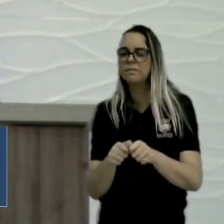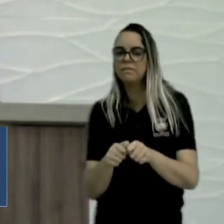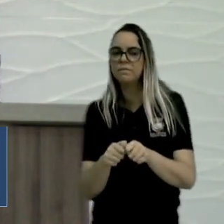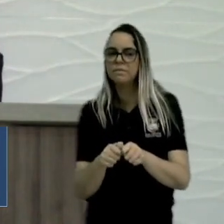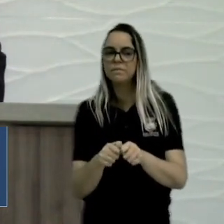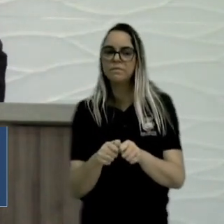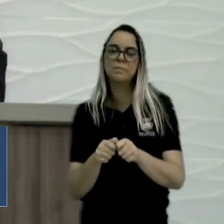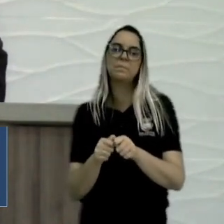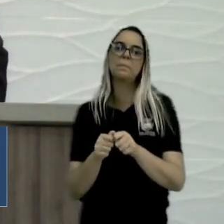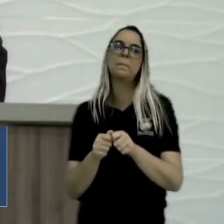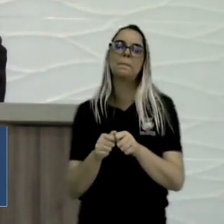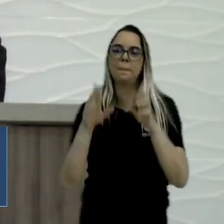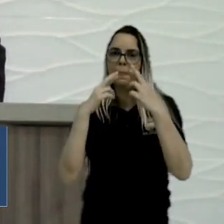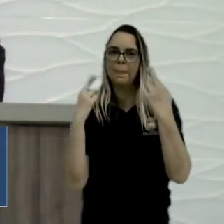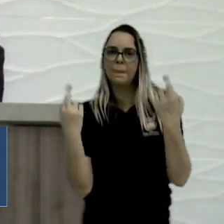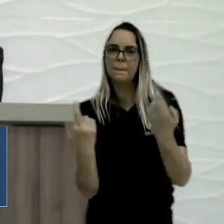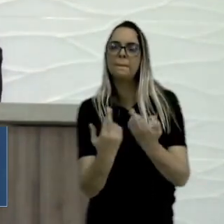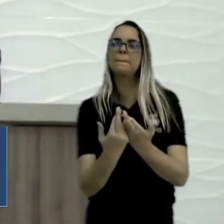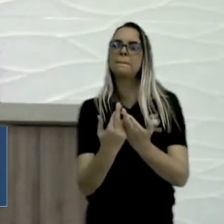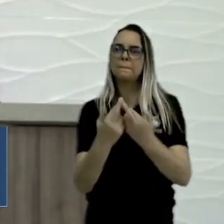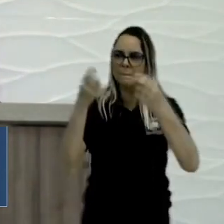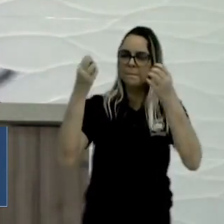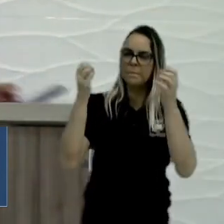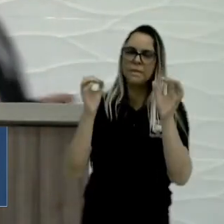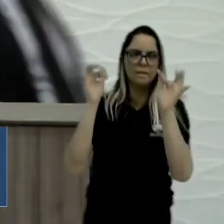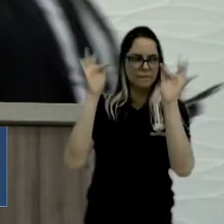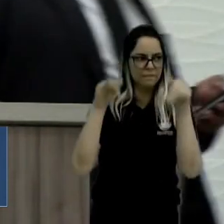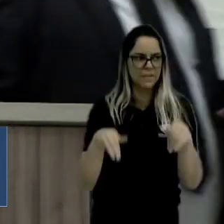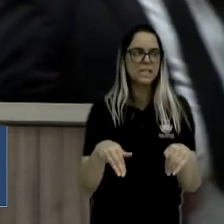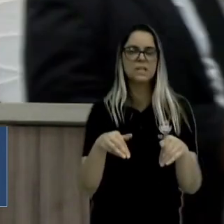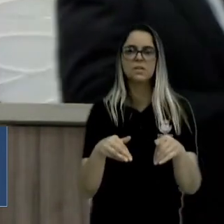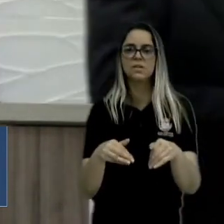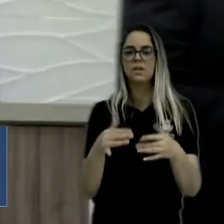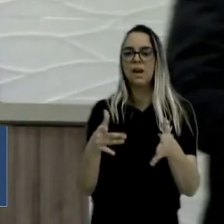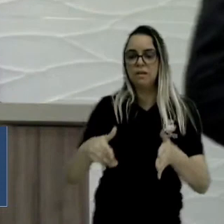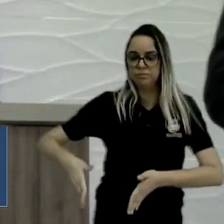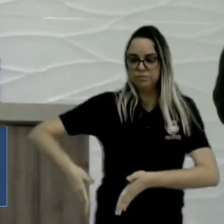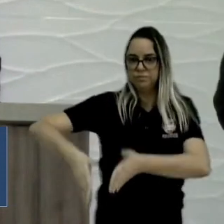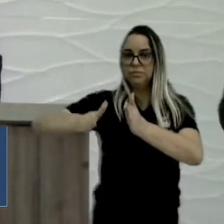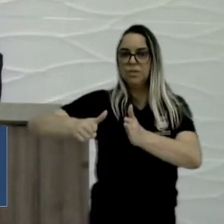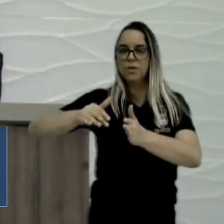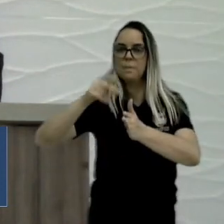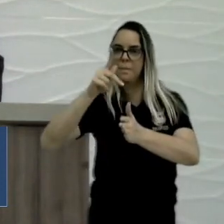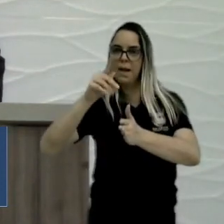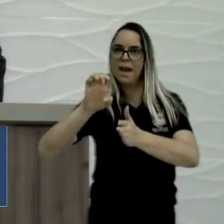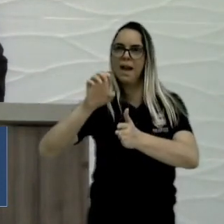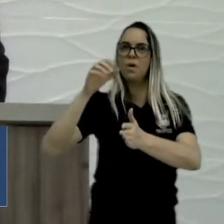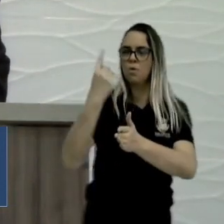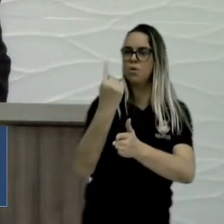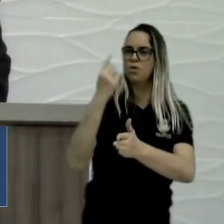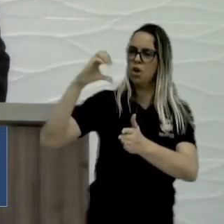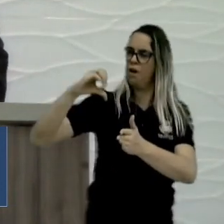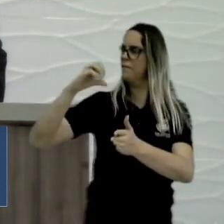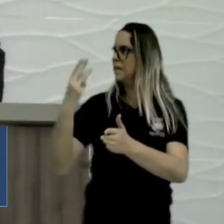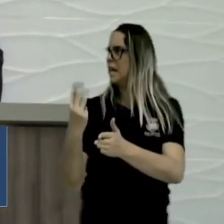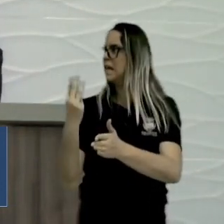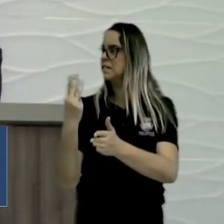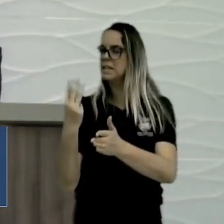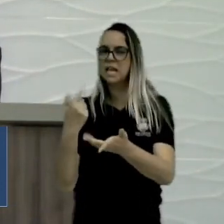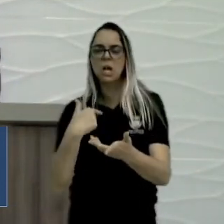sessão, e a gente ir aqui na 193, que liga somente a Capoeiras, e ele vê, eu tenho um vídeo aqui,